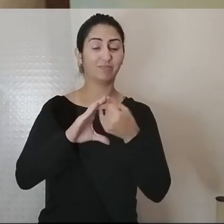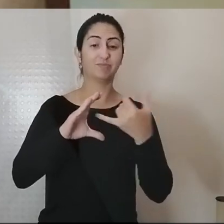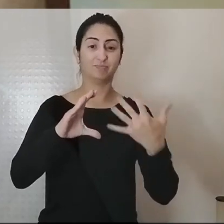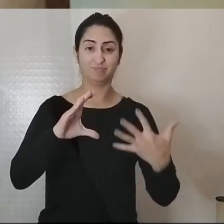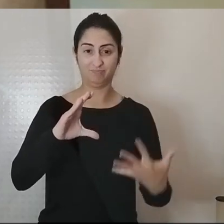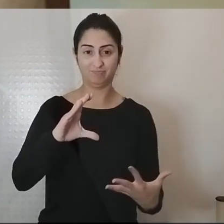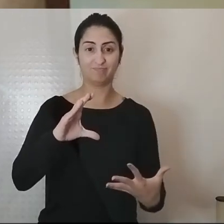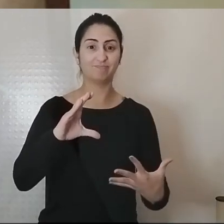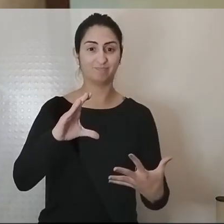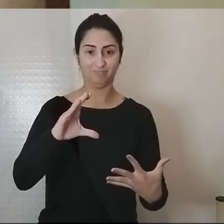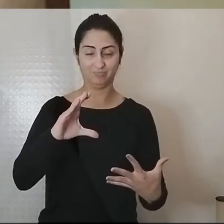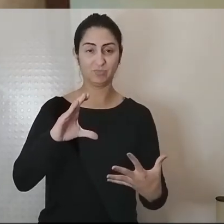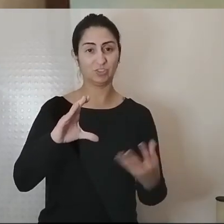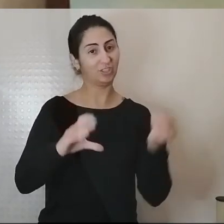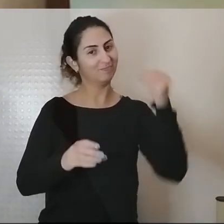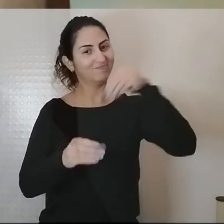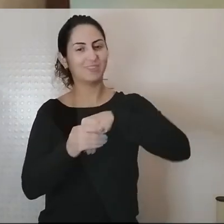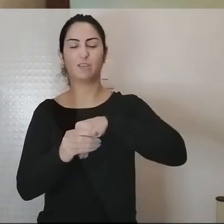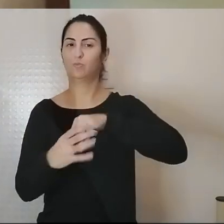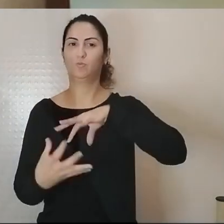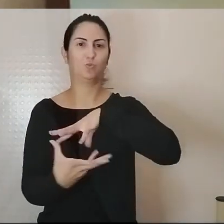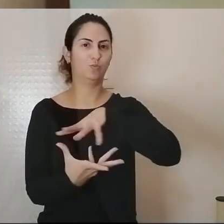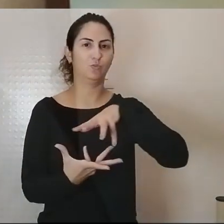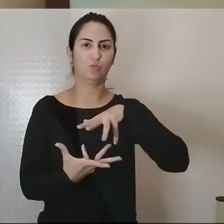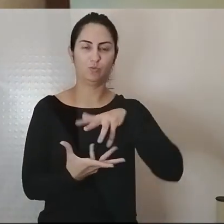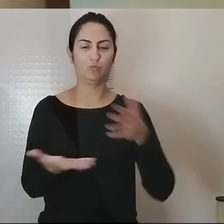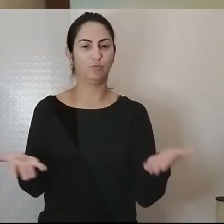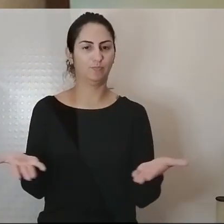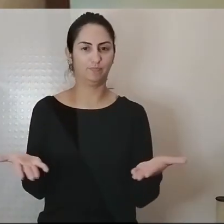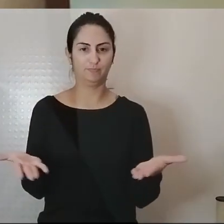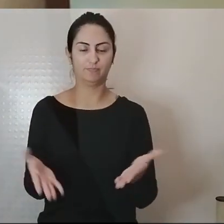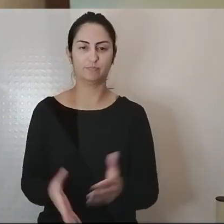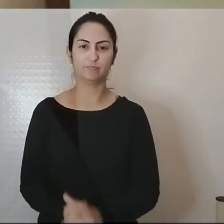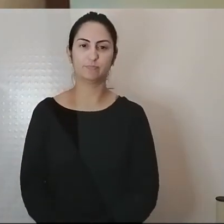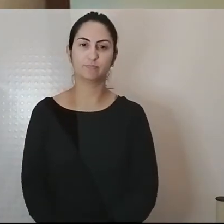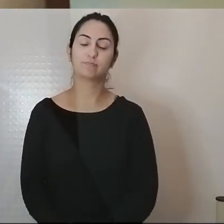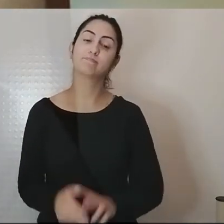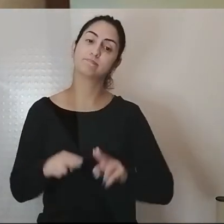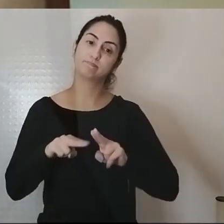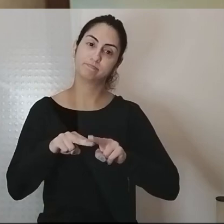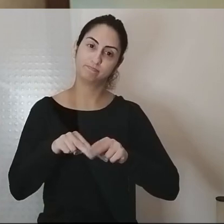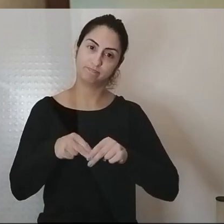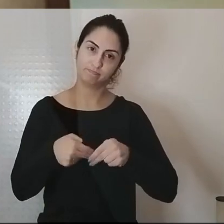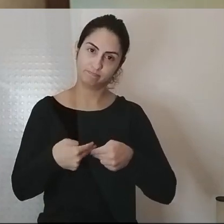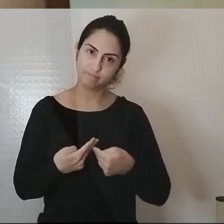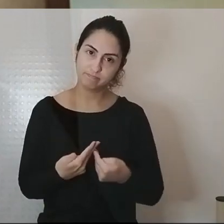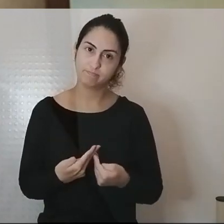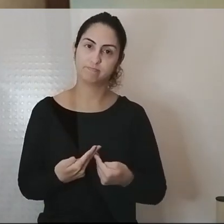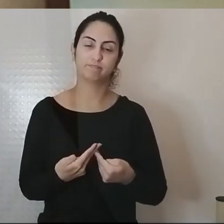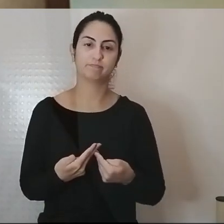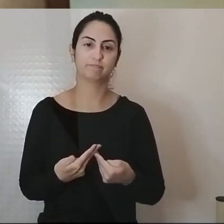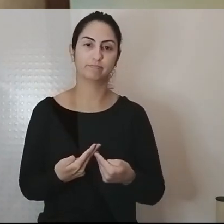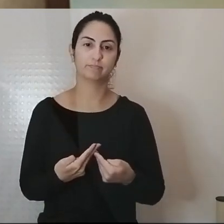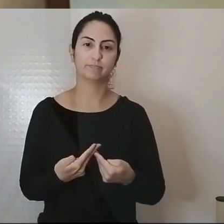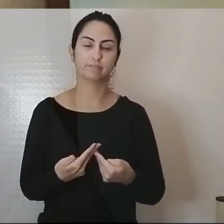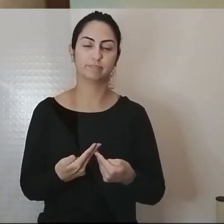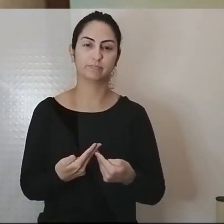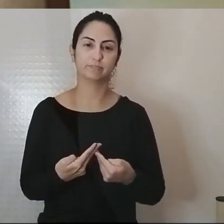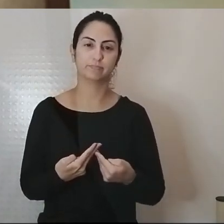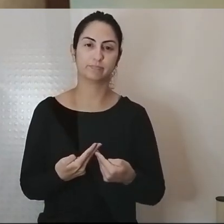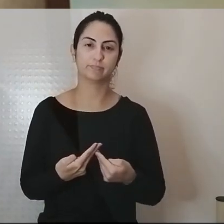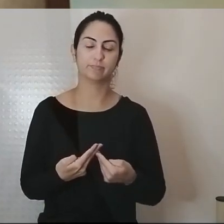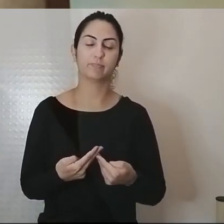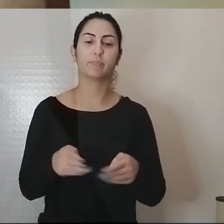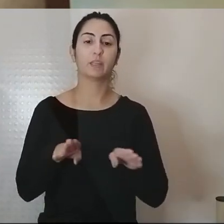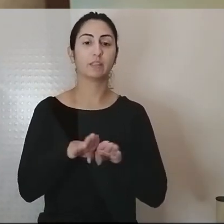inseparável do mundo contemporâneo por isso dentro e